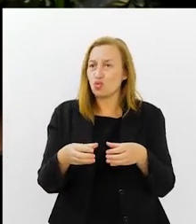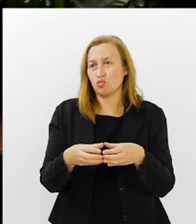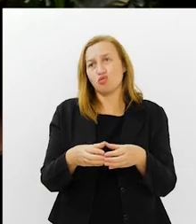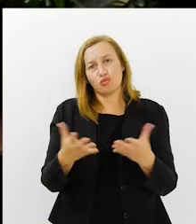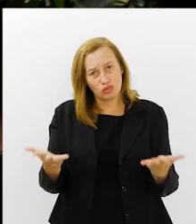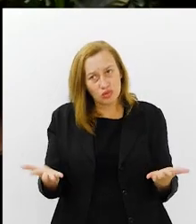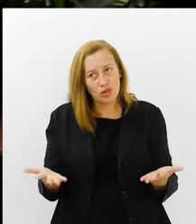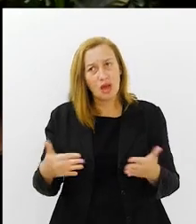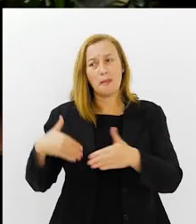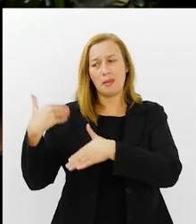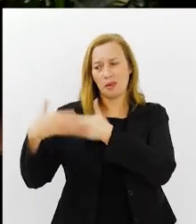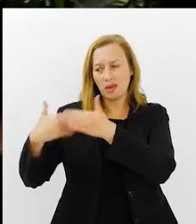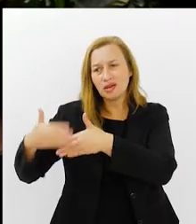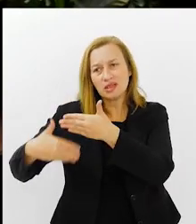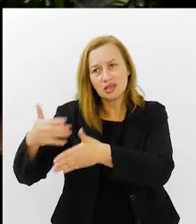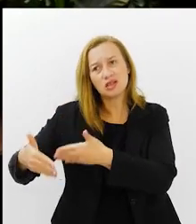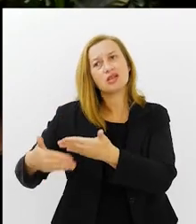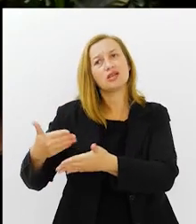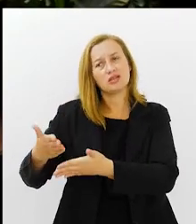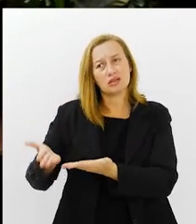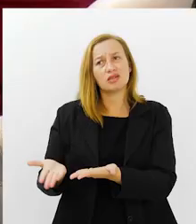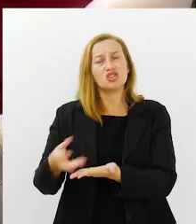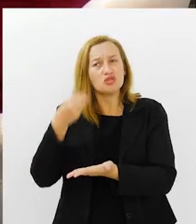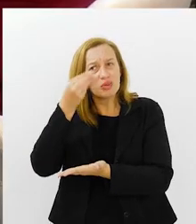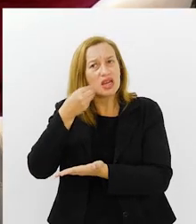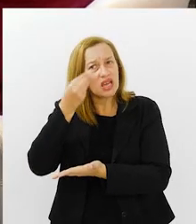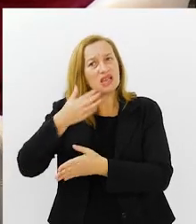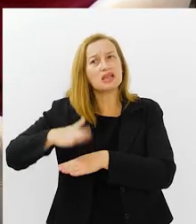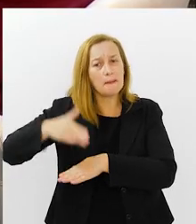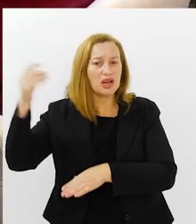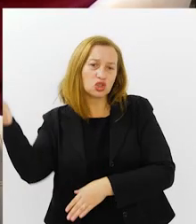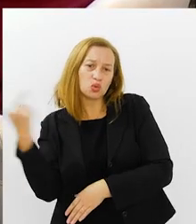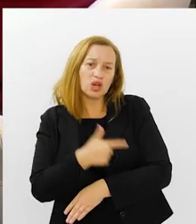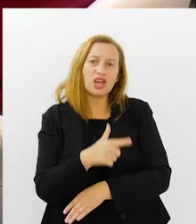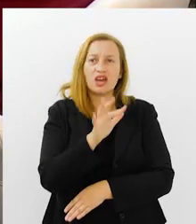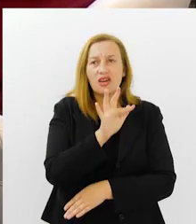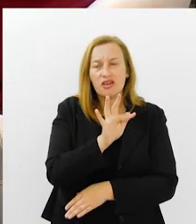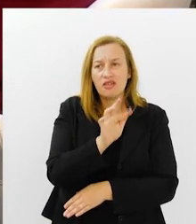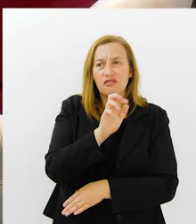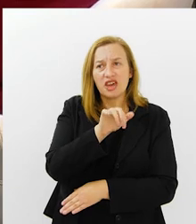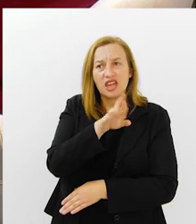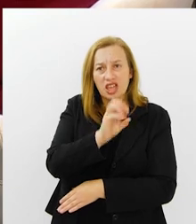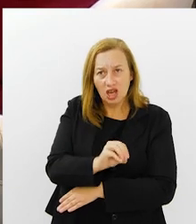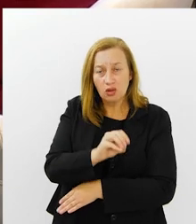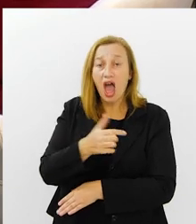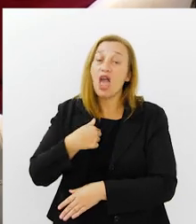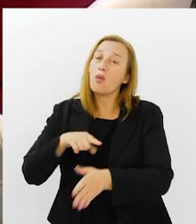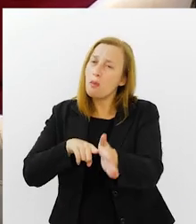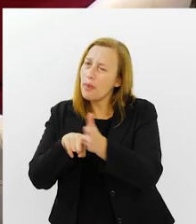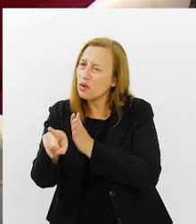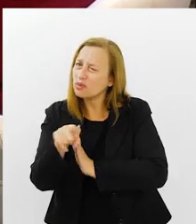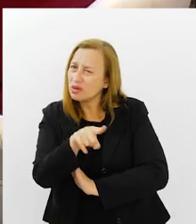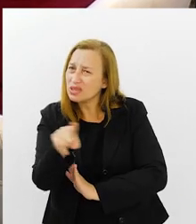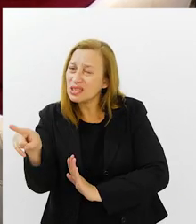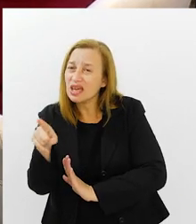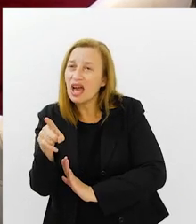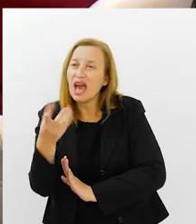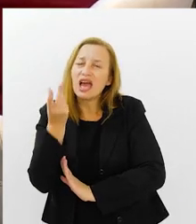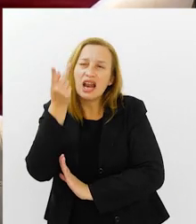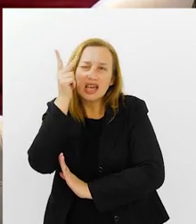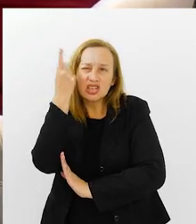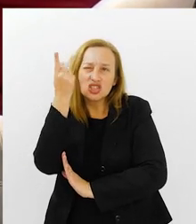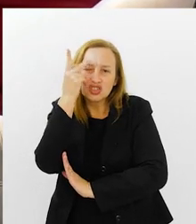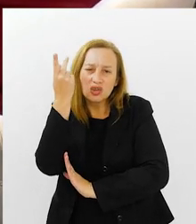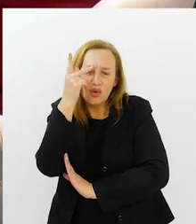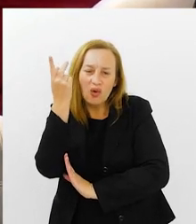pela trajetória dele tem um trabalho muito mais vitorioso do que o do Fernando Diniz. Eu pergunto para você, aquela